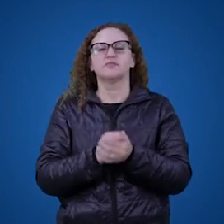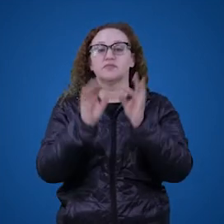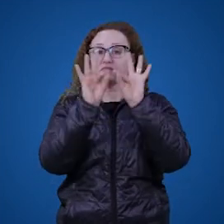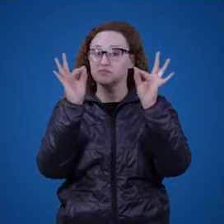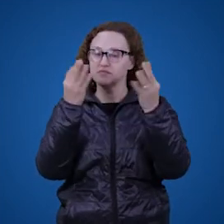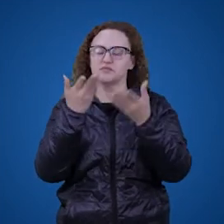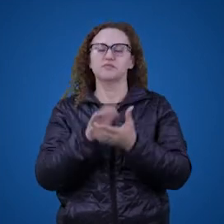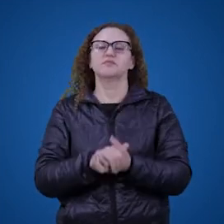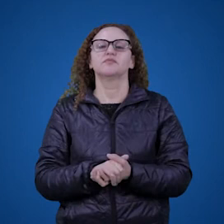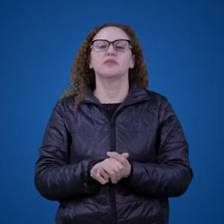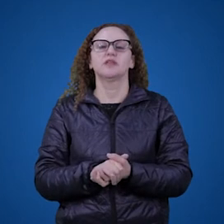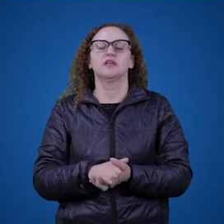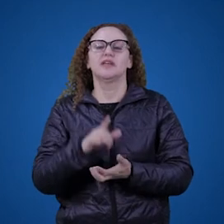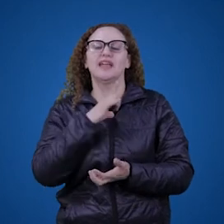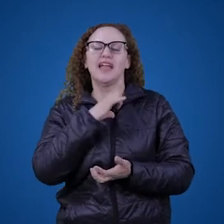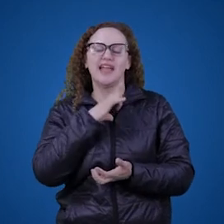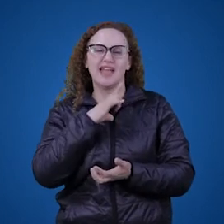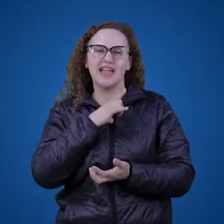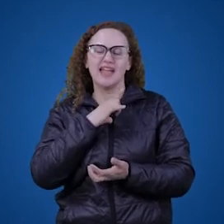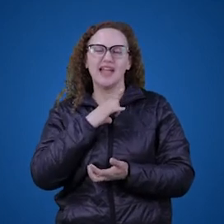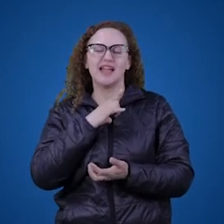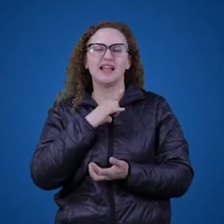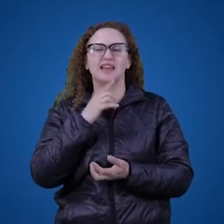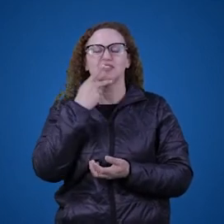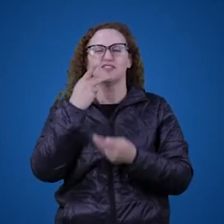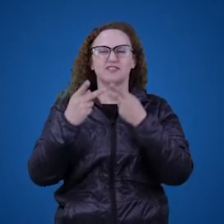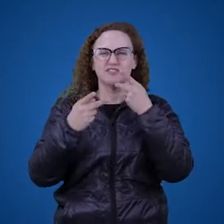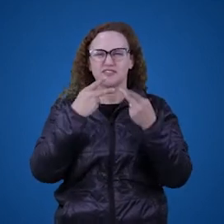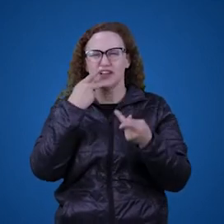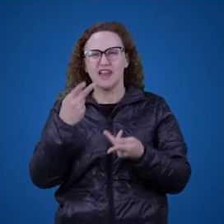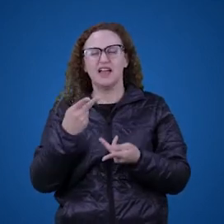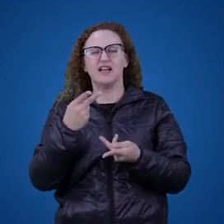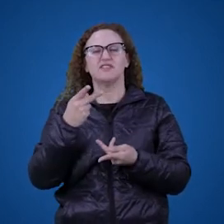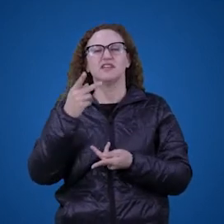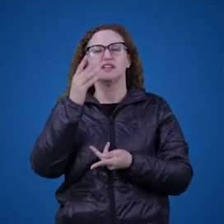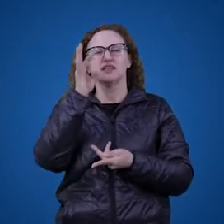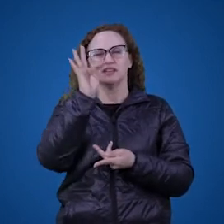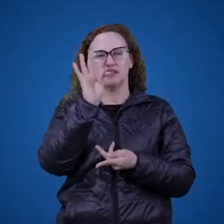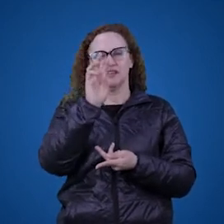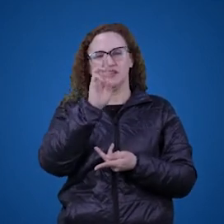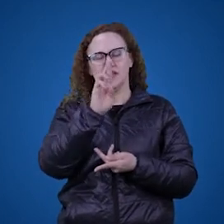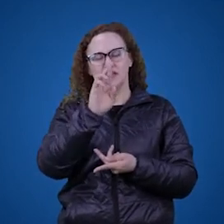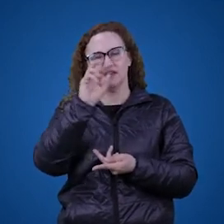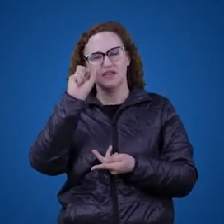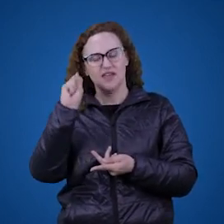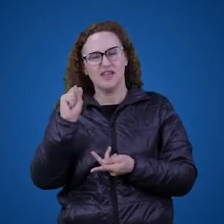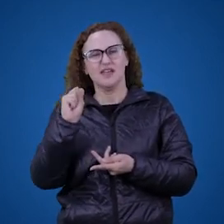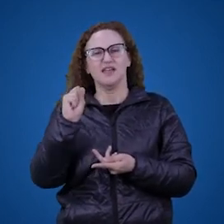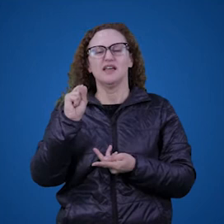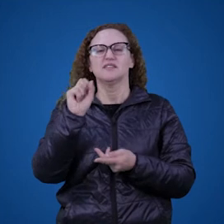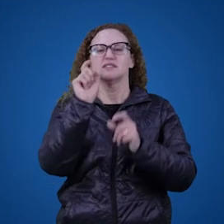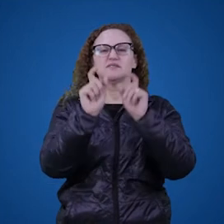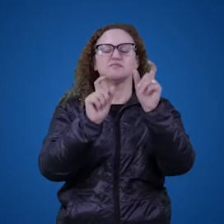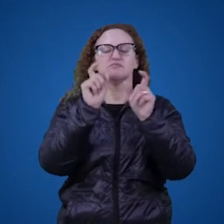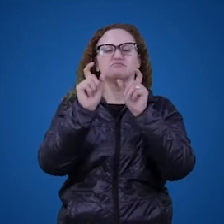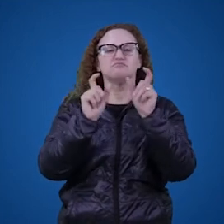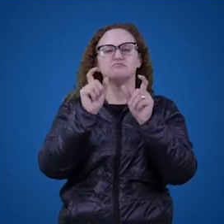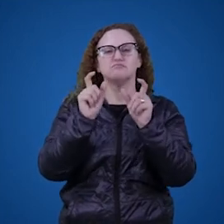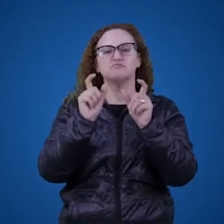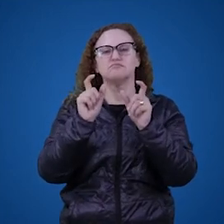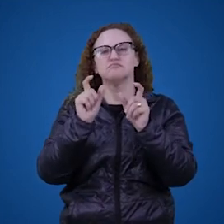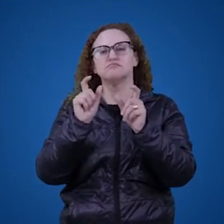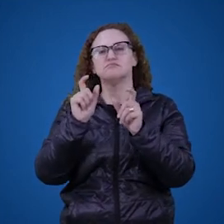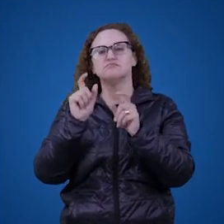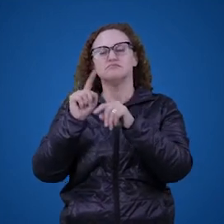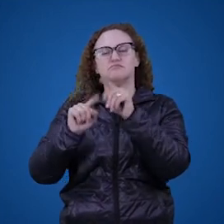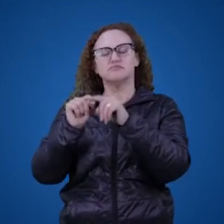A TRS, por exemplo, ela defendia que os objetos referidos pelas palavras é que dão significado a elas. Ou que os